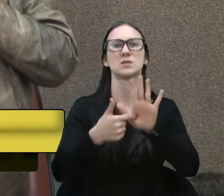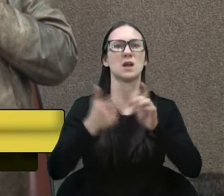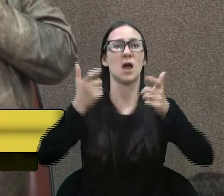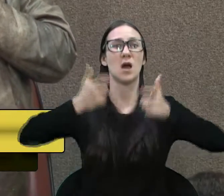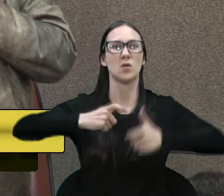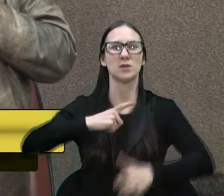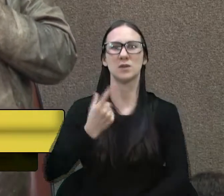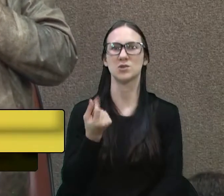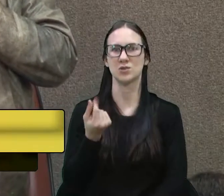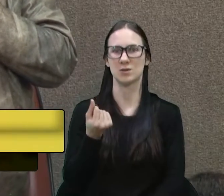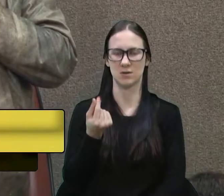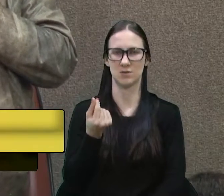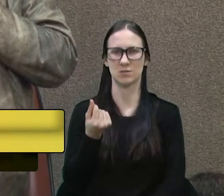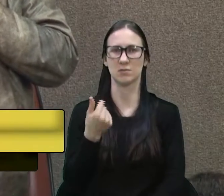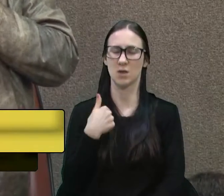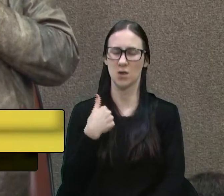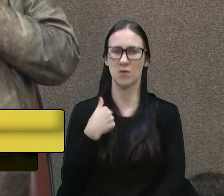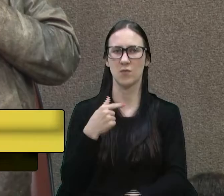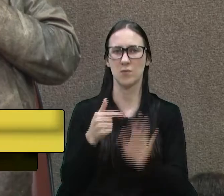Vou indicar.